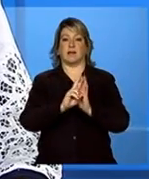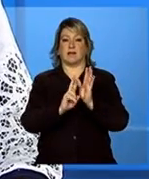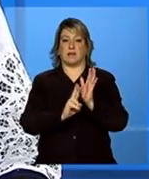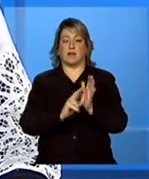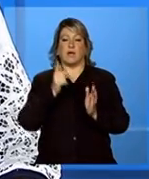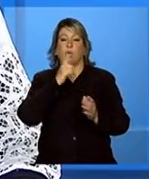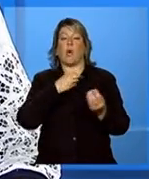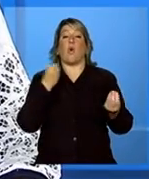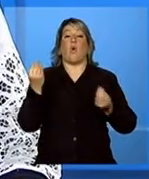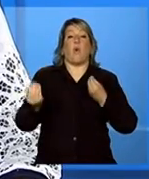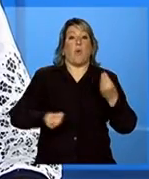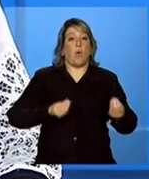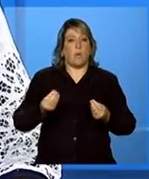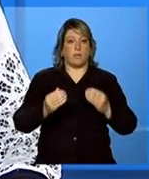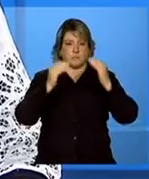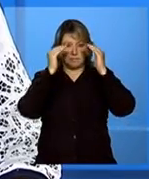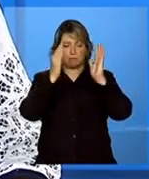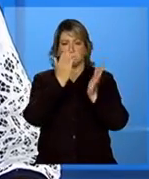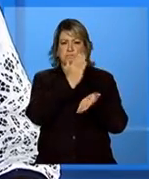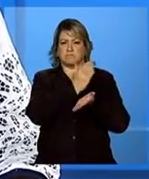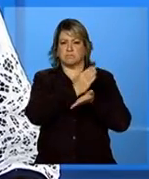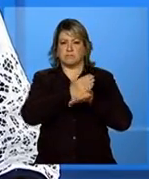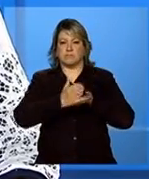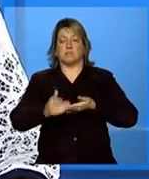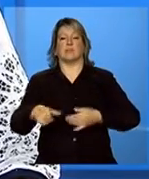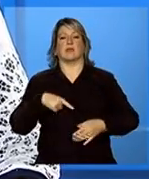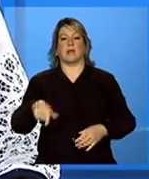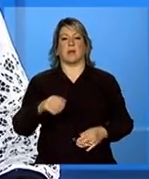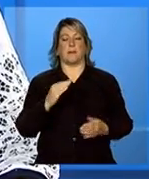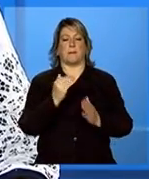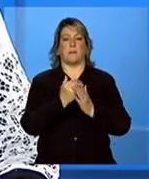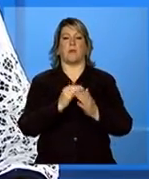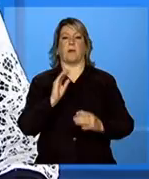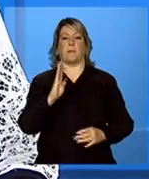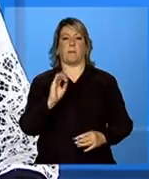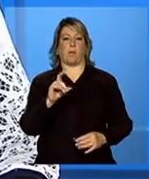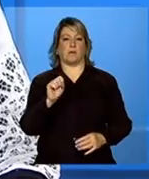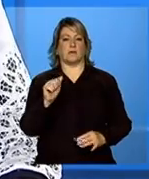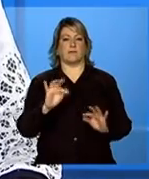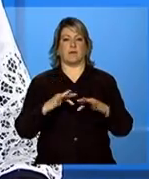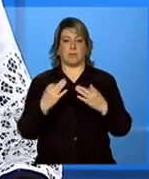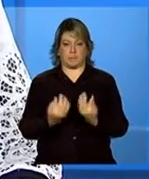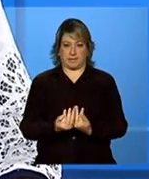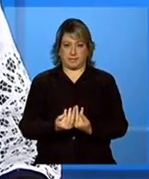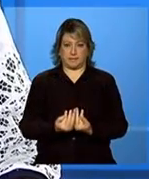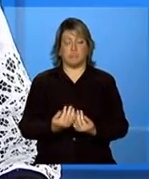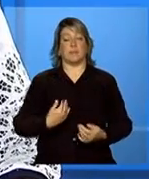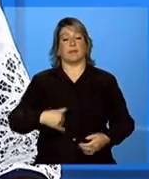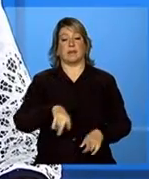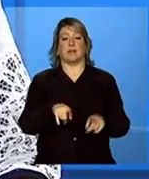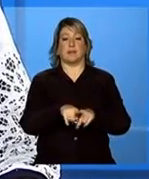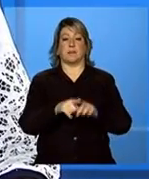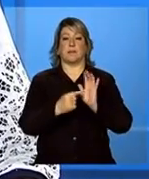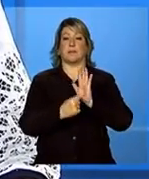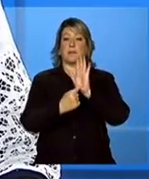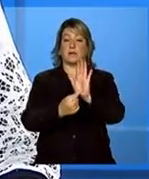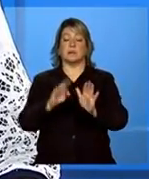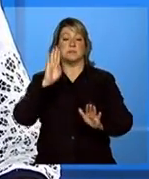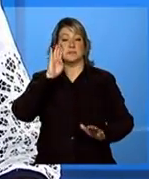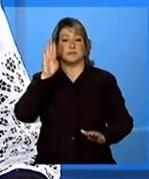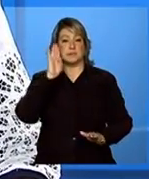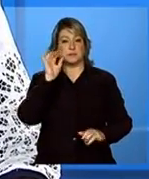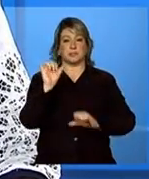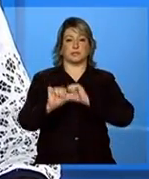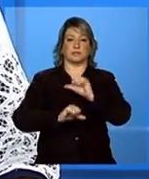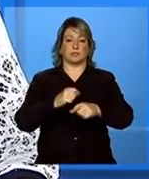condicionalidades do programa Bolsa Família. Vamos também mostrar as principais mudanças que deverão ser